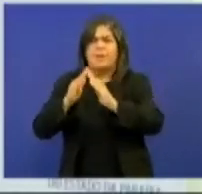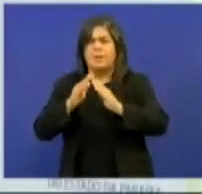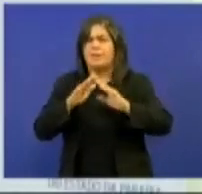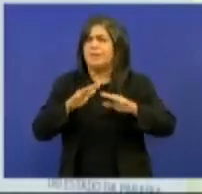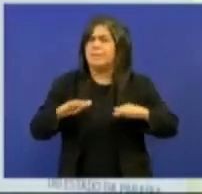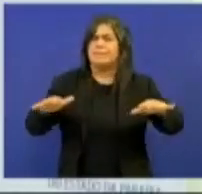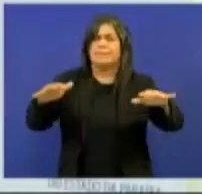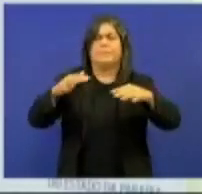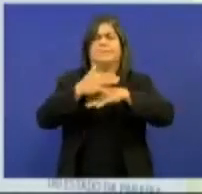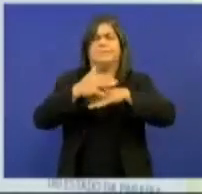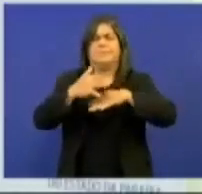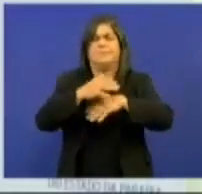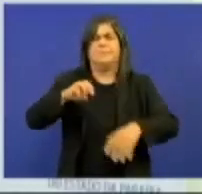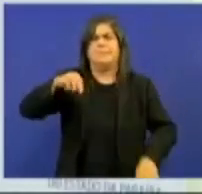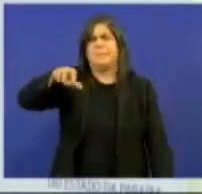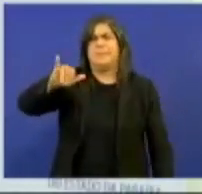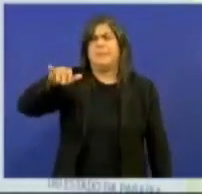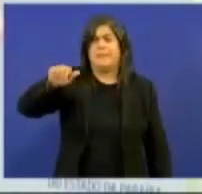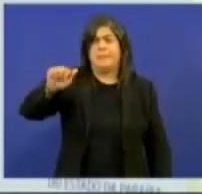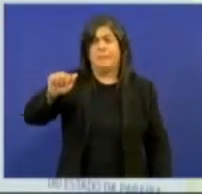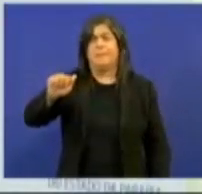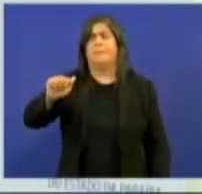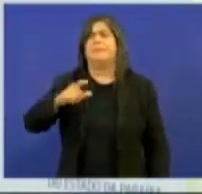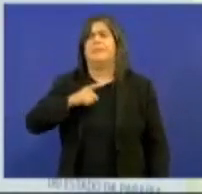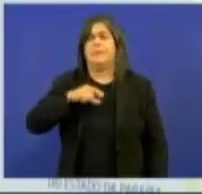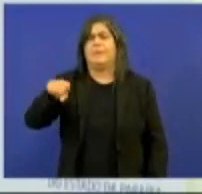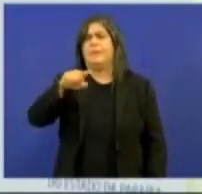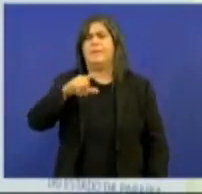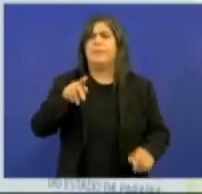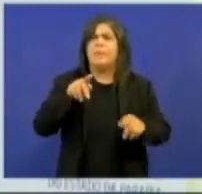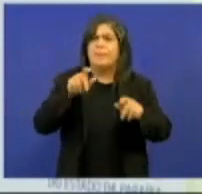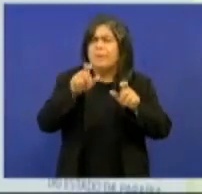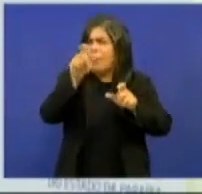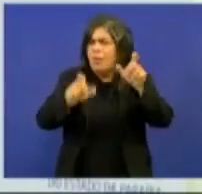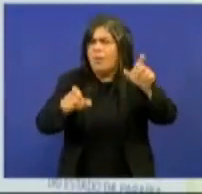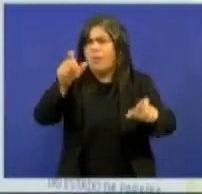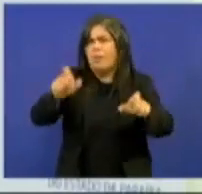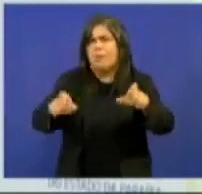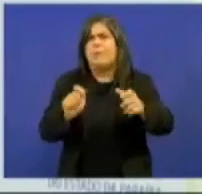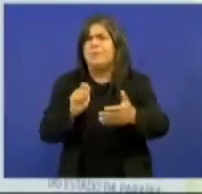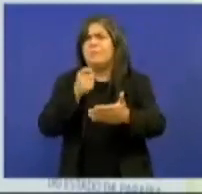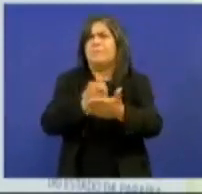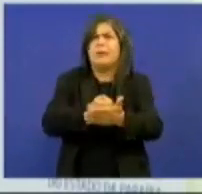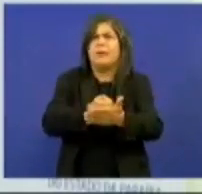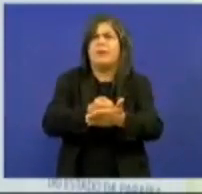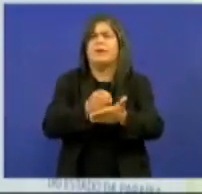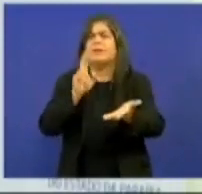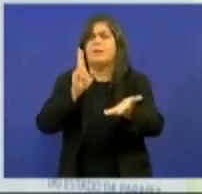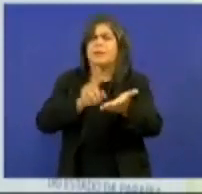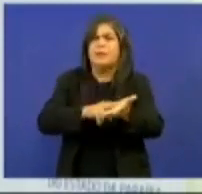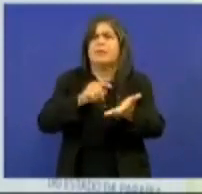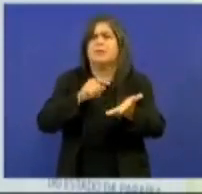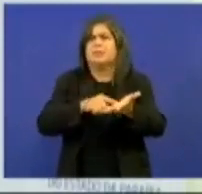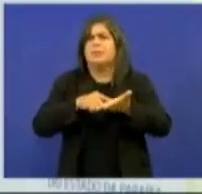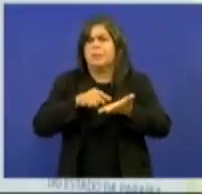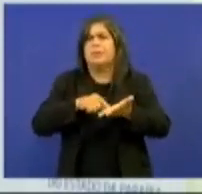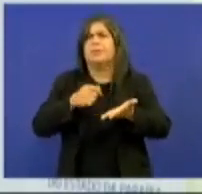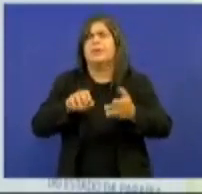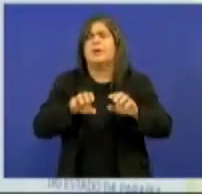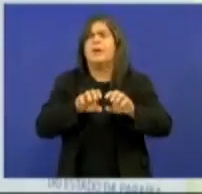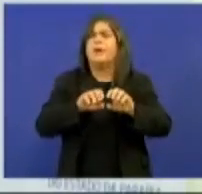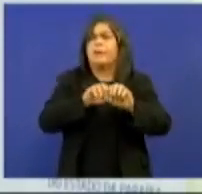da cidade de Manaíra se encontram sem água e a população continua pagando a taxa da Cajepa, a taxa de